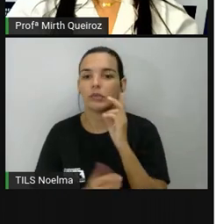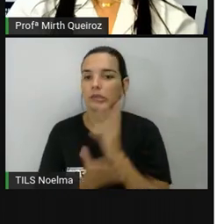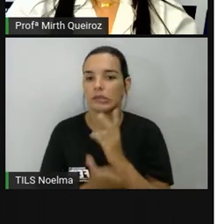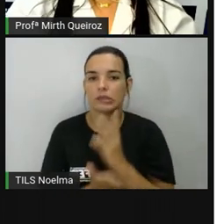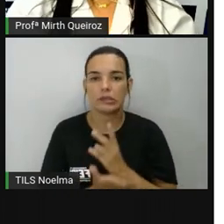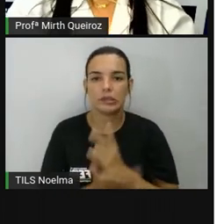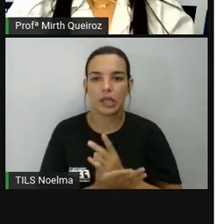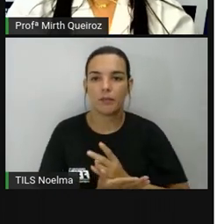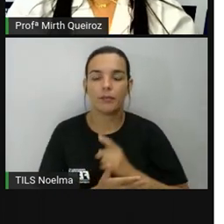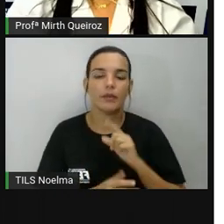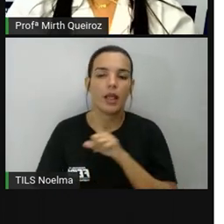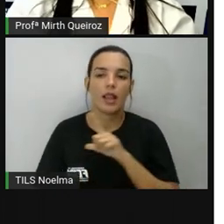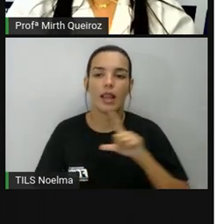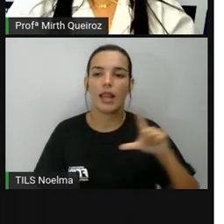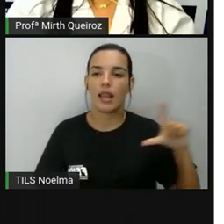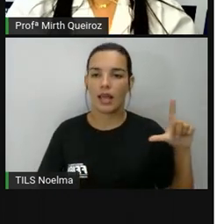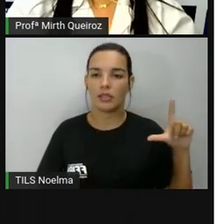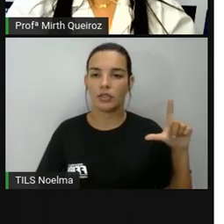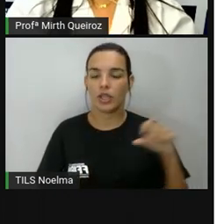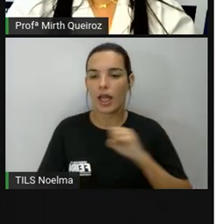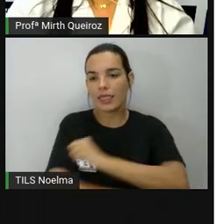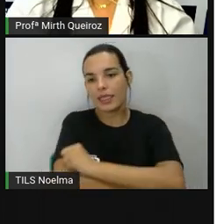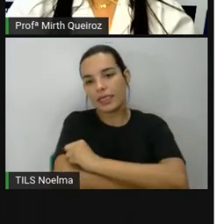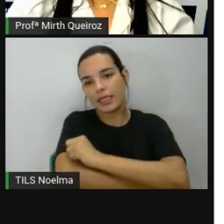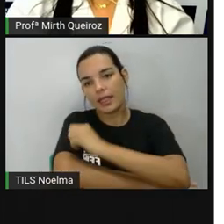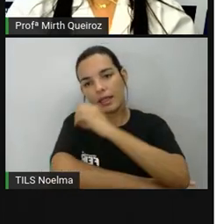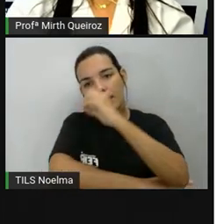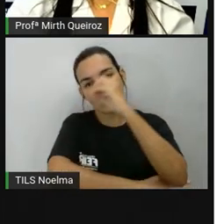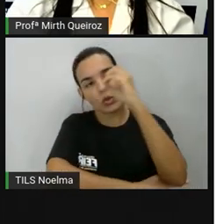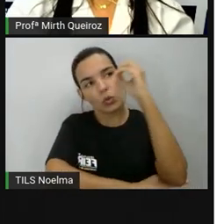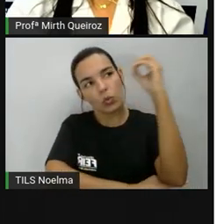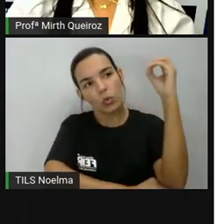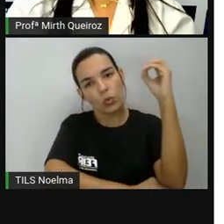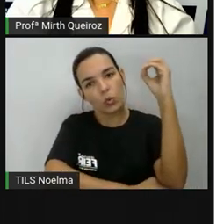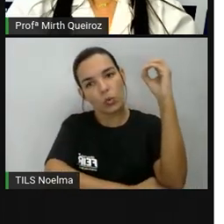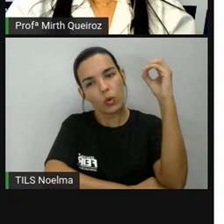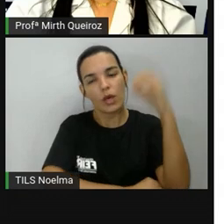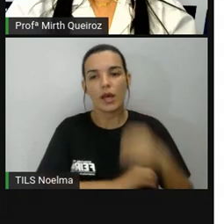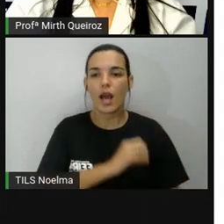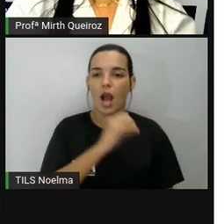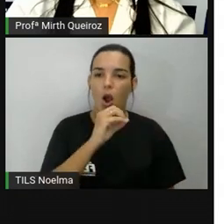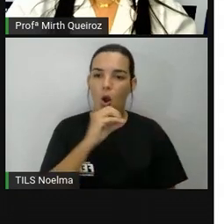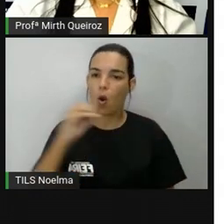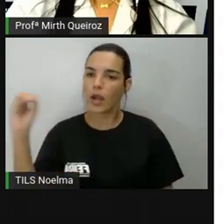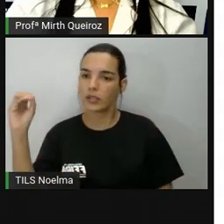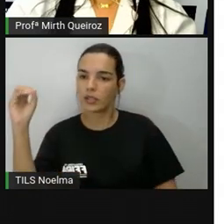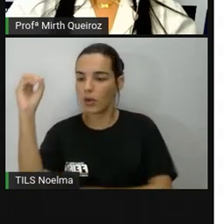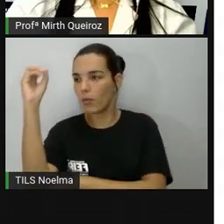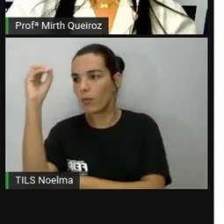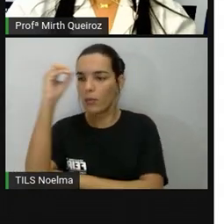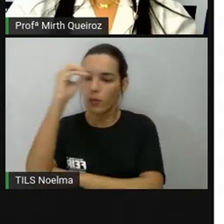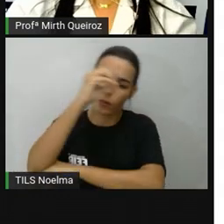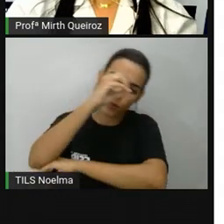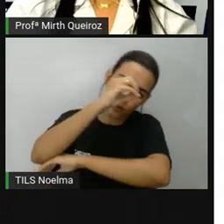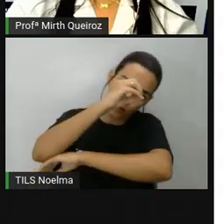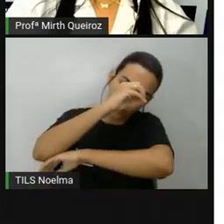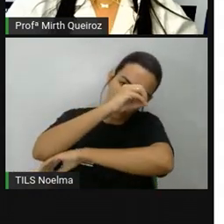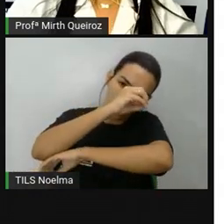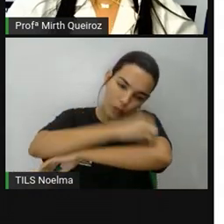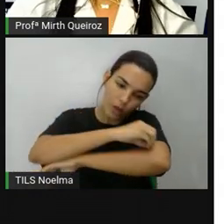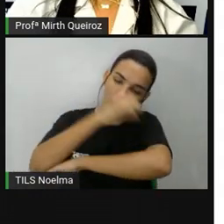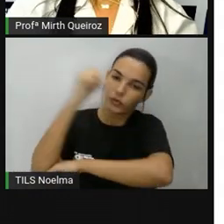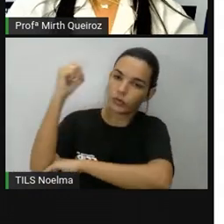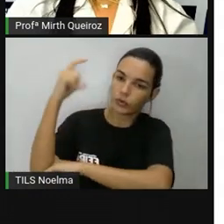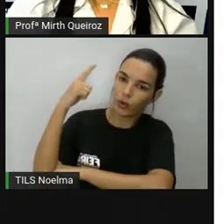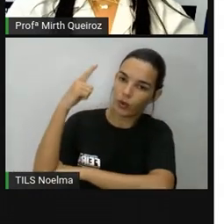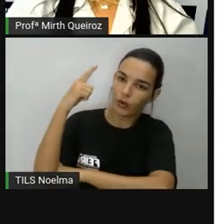Então, leste é a nascente, onde nasce o sol. Oeste é o poente, onde o sol